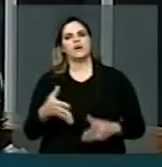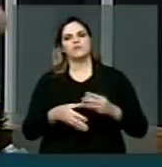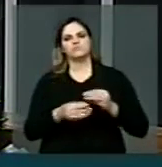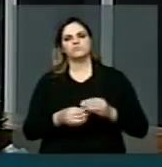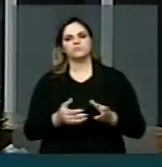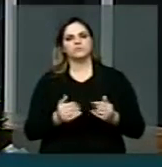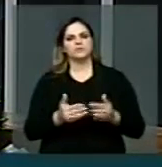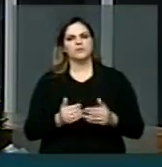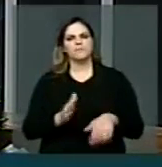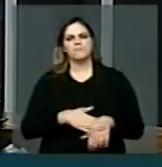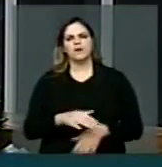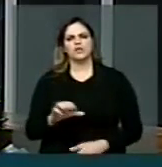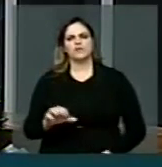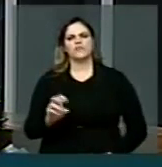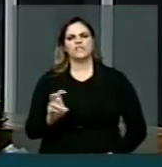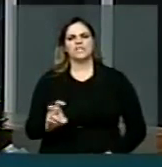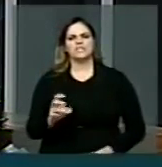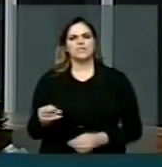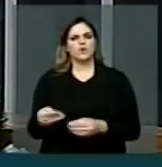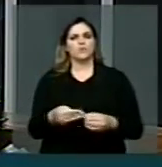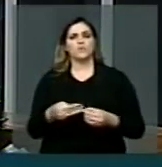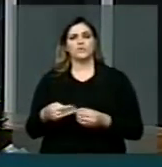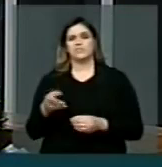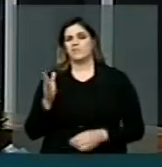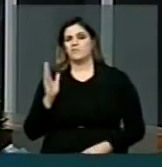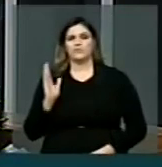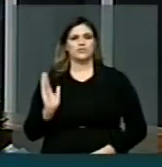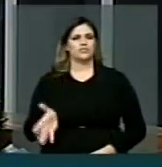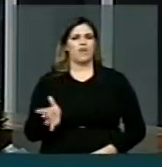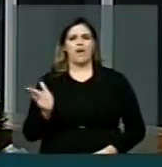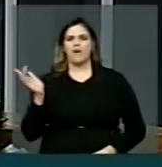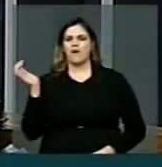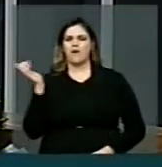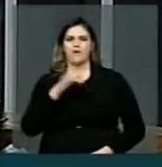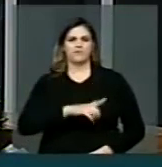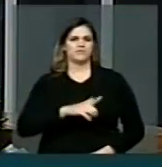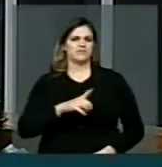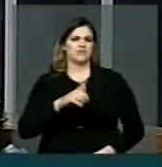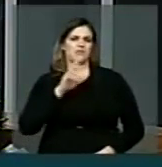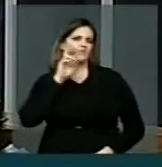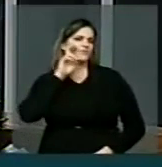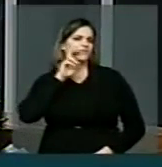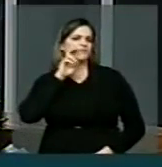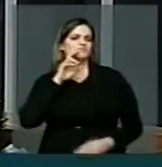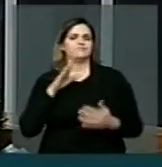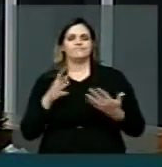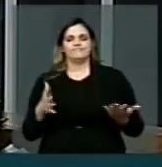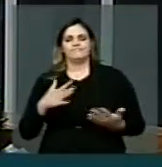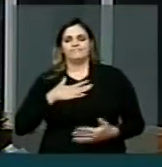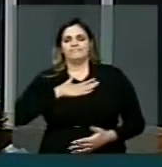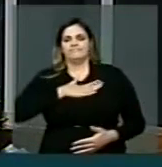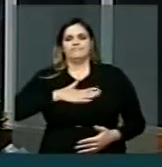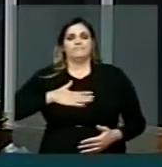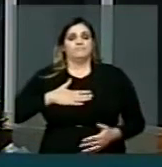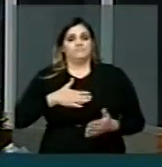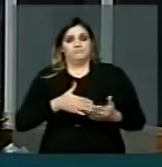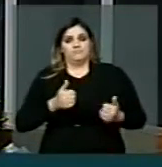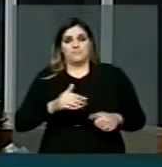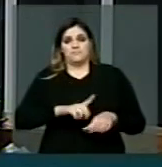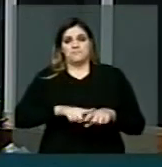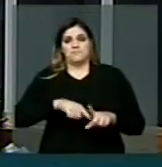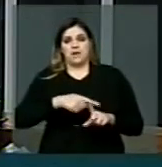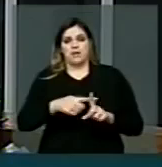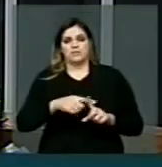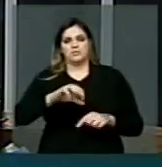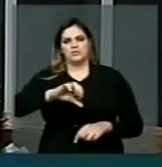apresentou. São mais de 95 municípios já contemplados lá no Rio Grande do Norte. E nós já estamos colocando nova emenda para